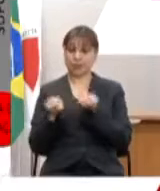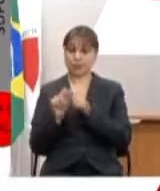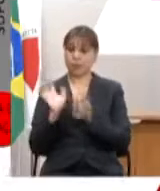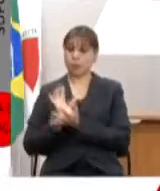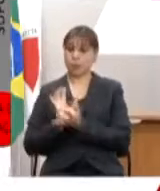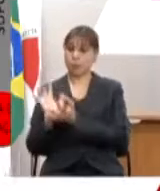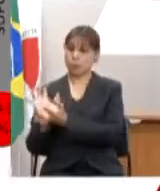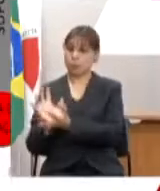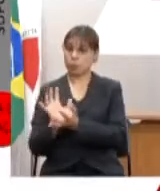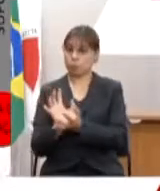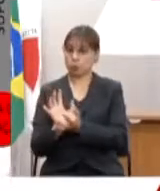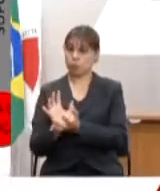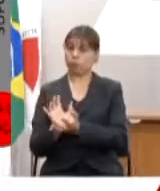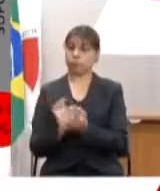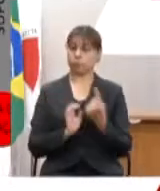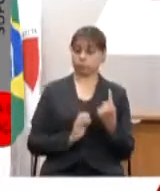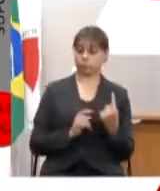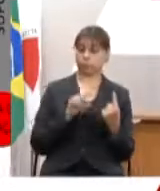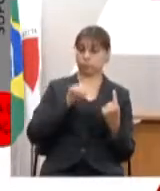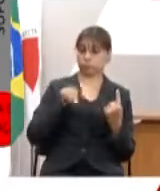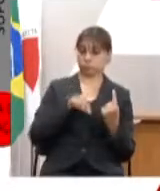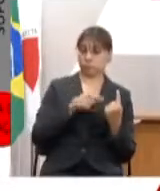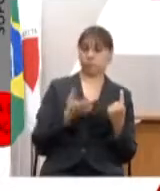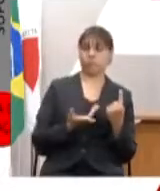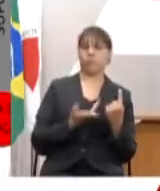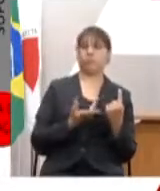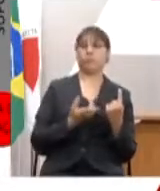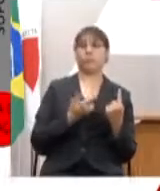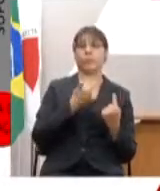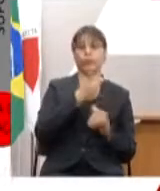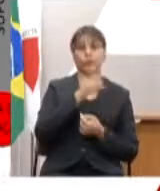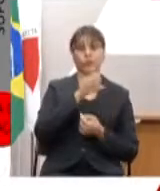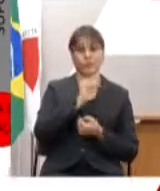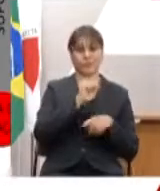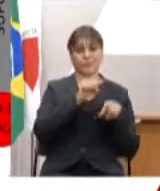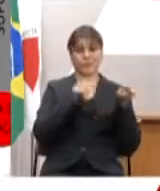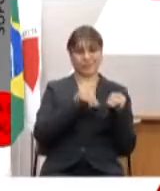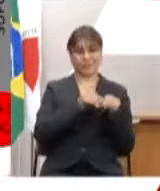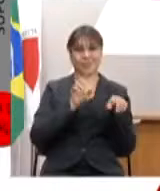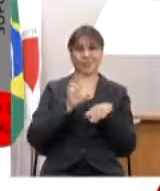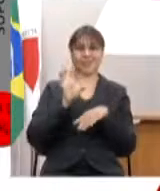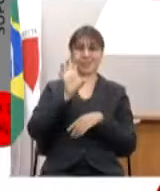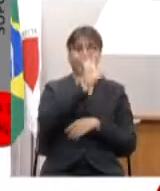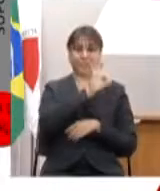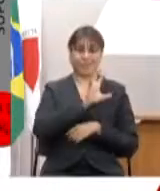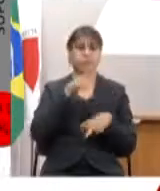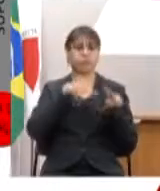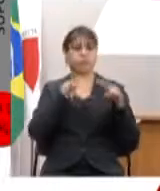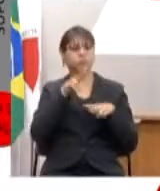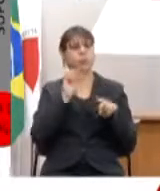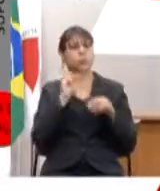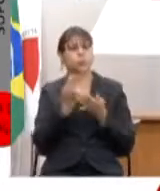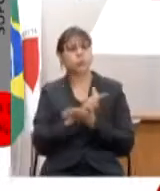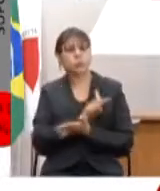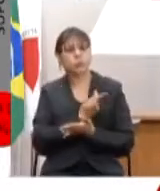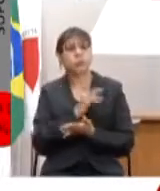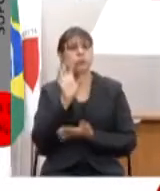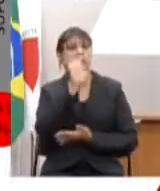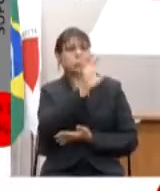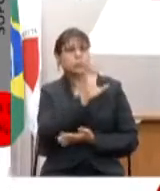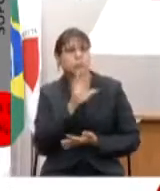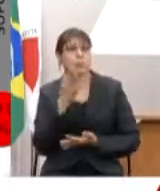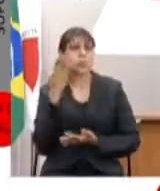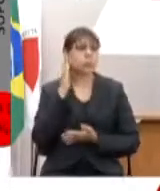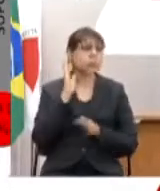uma são as 28 salas de situações regionais em que nós avaliamos o que está acontecendo nas regiões